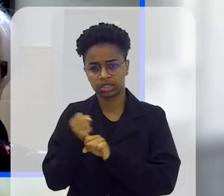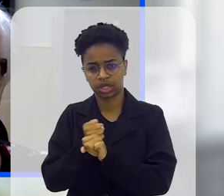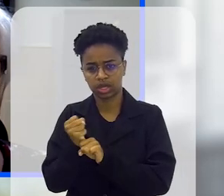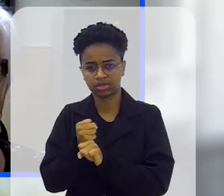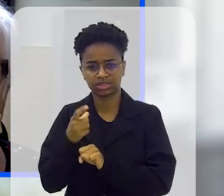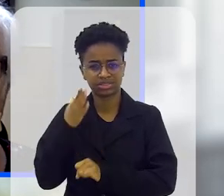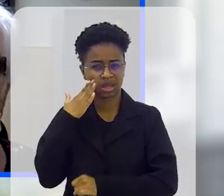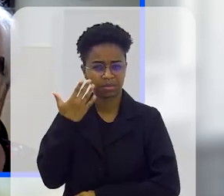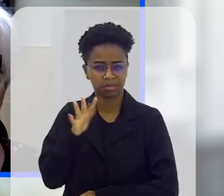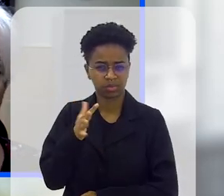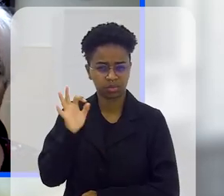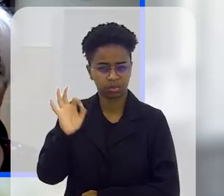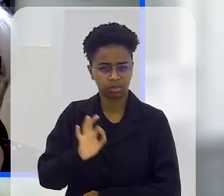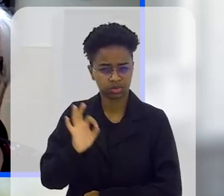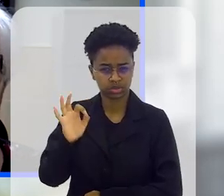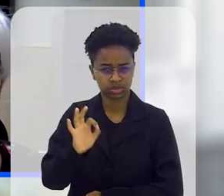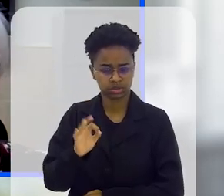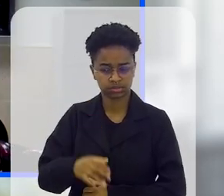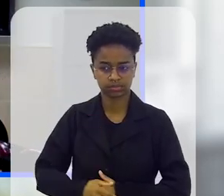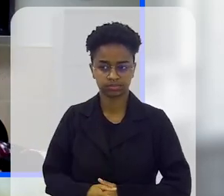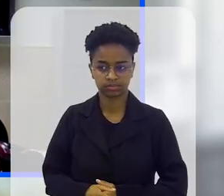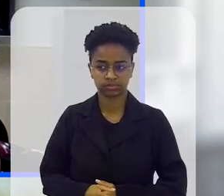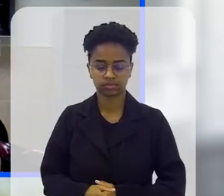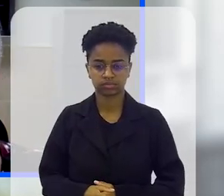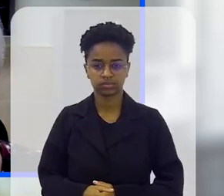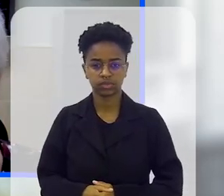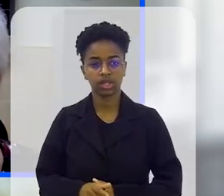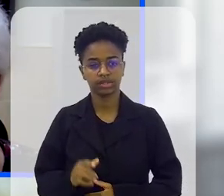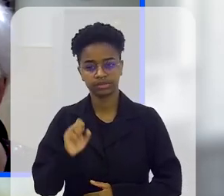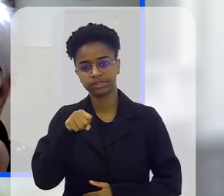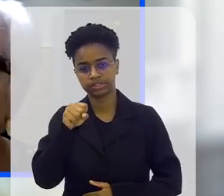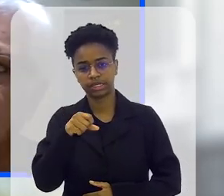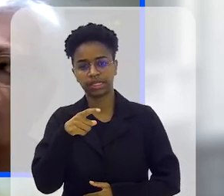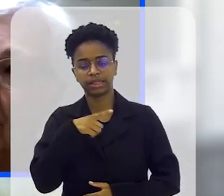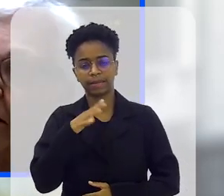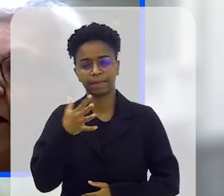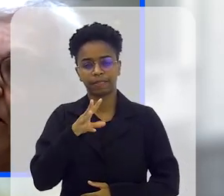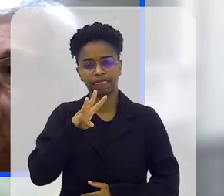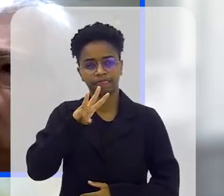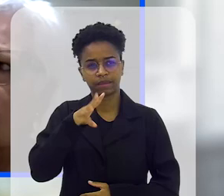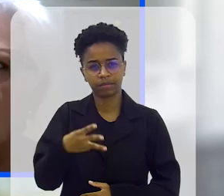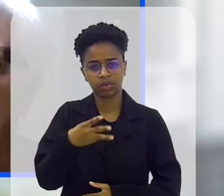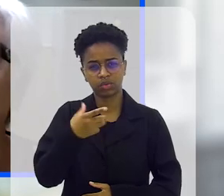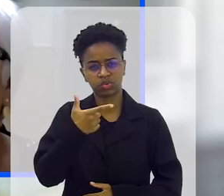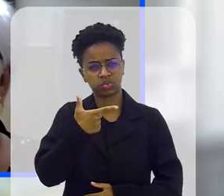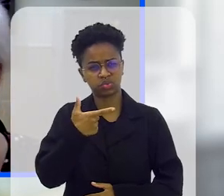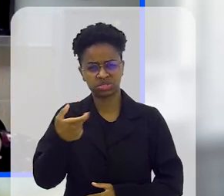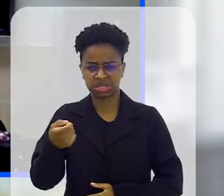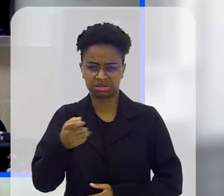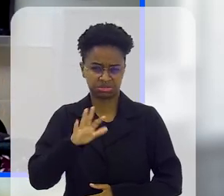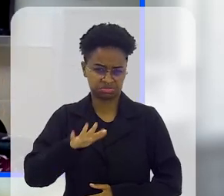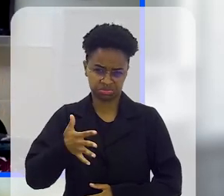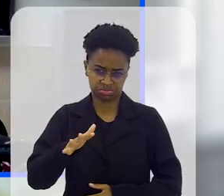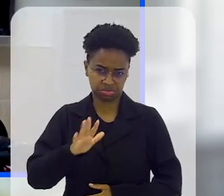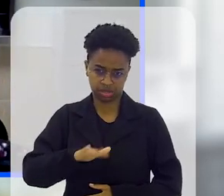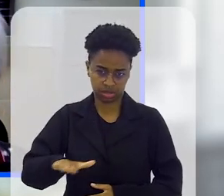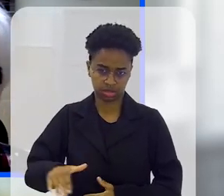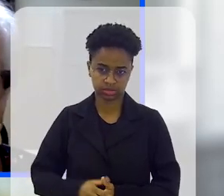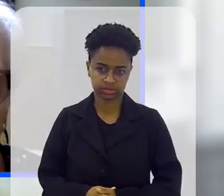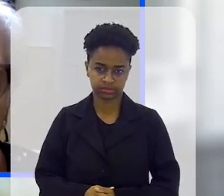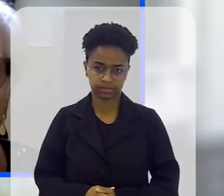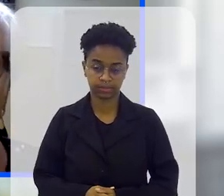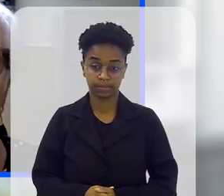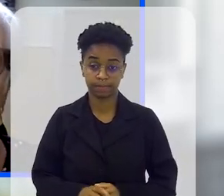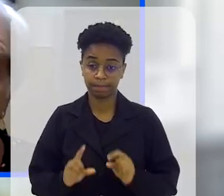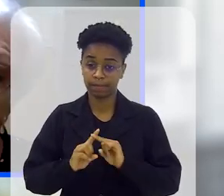assim, qual é a porcentagem de, enfim... Sim, olha, nós já atendemos já 3.200 e poucas crianças,